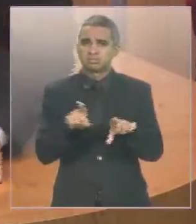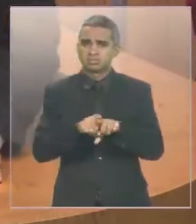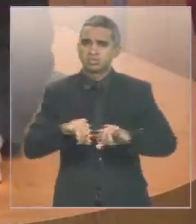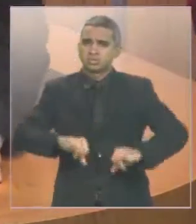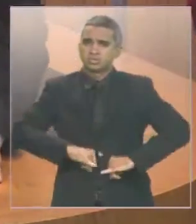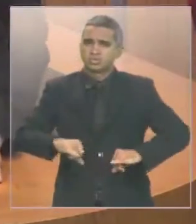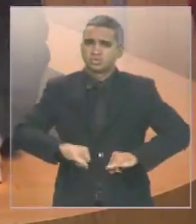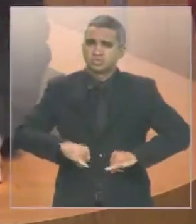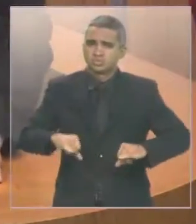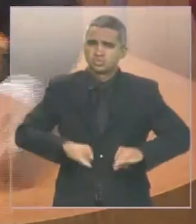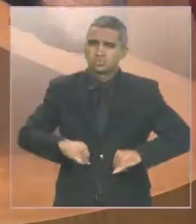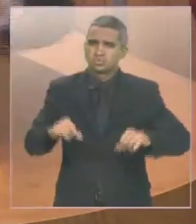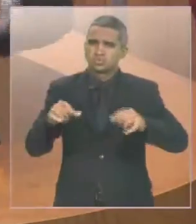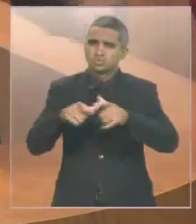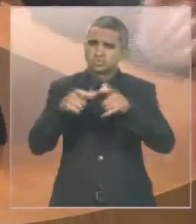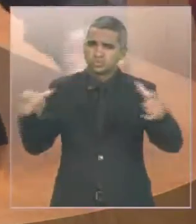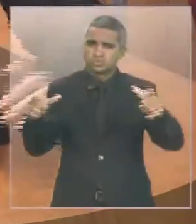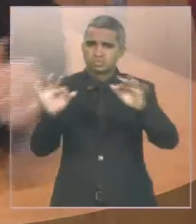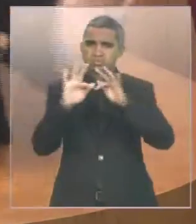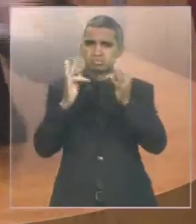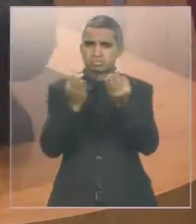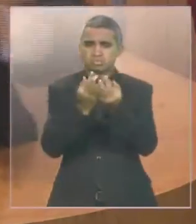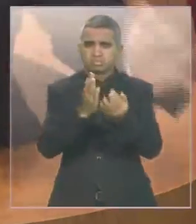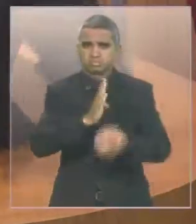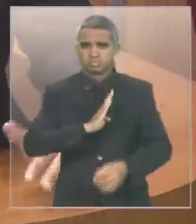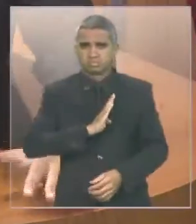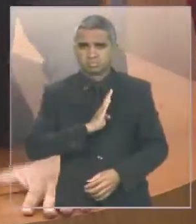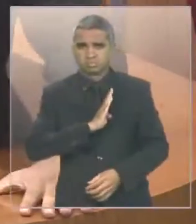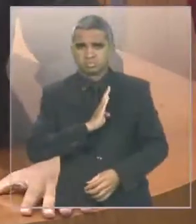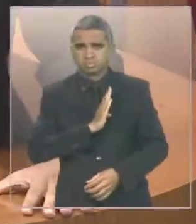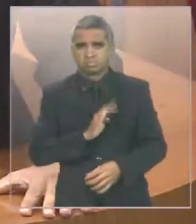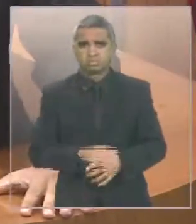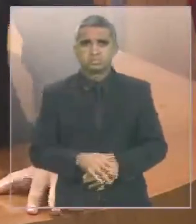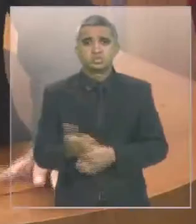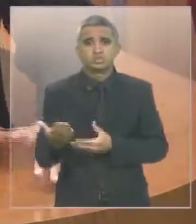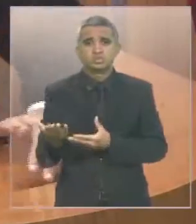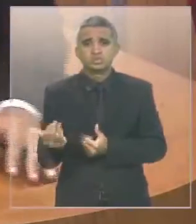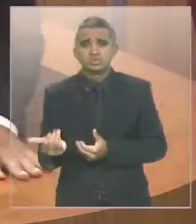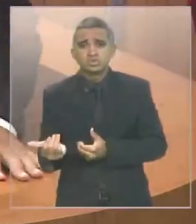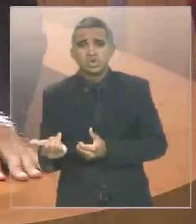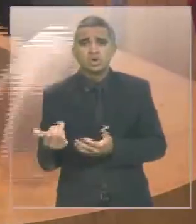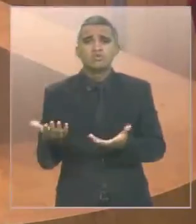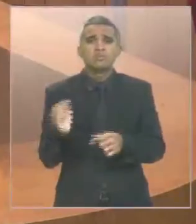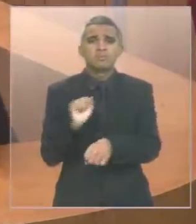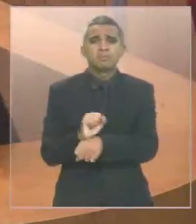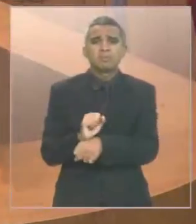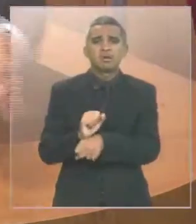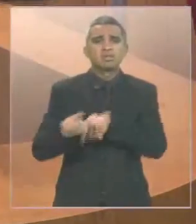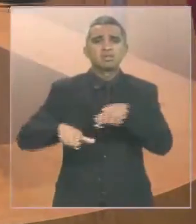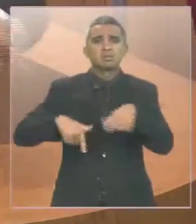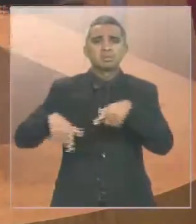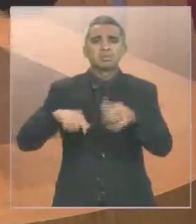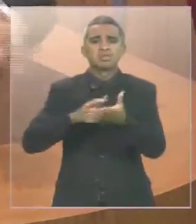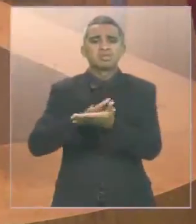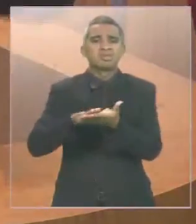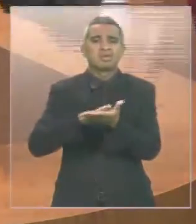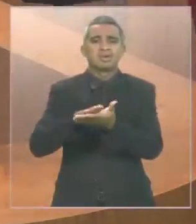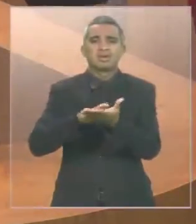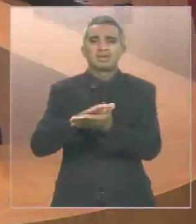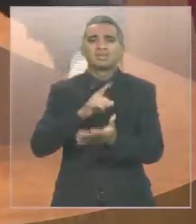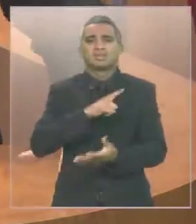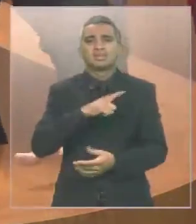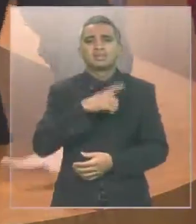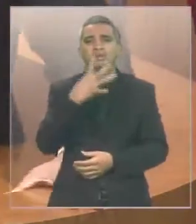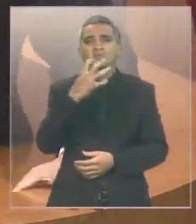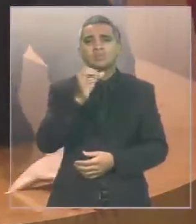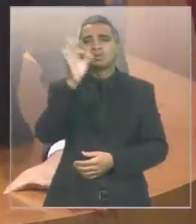familiares o município parou a juventude de Bacabal hoje não tem uma perspectiva de emprego nós temos quase 40% dos jovens